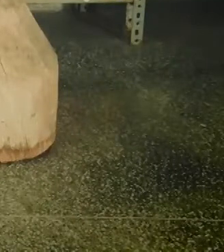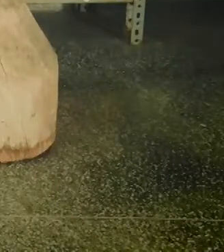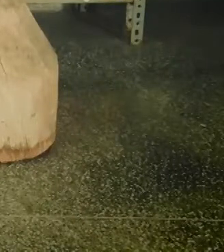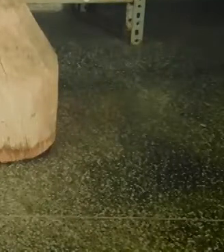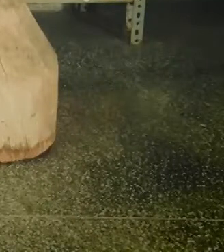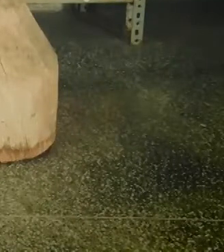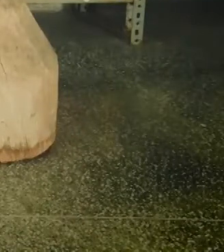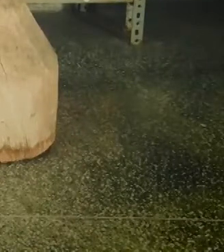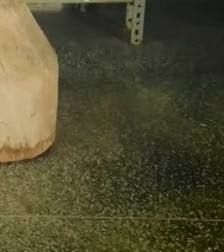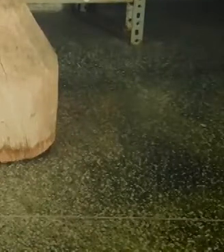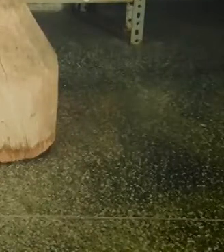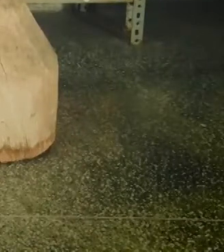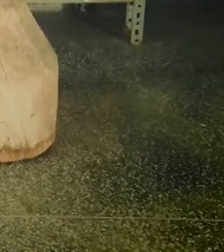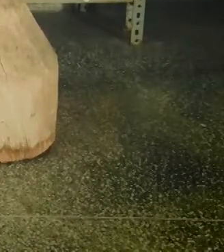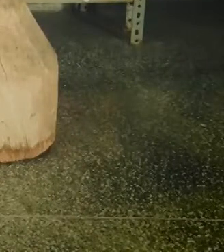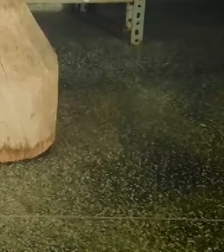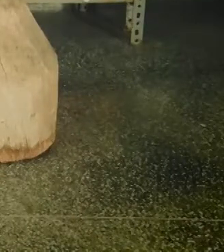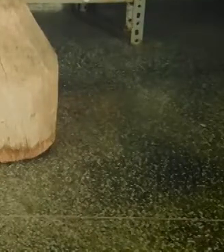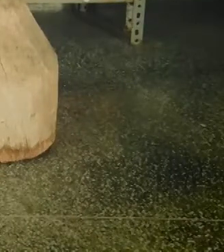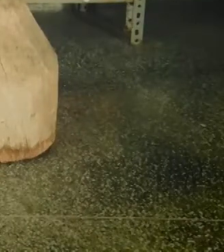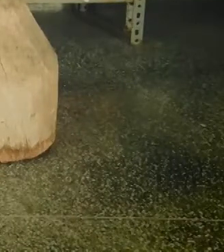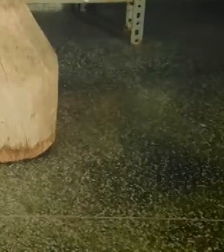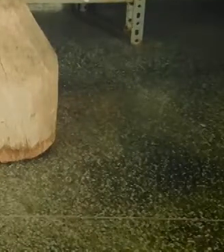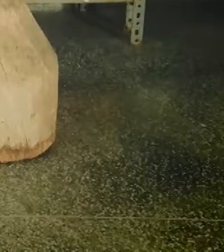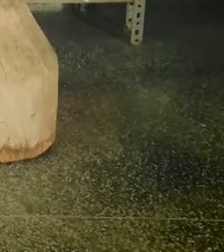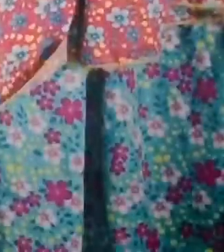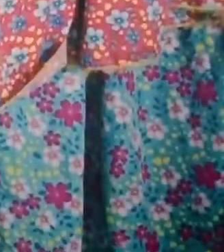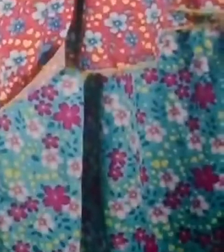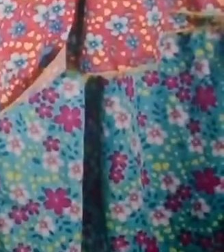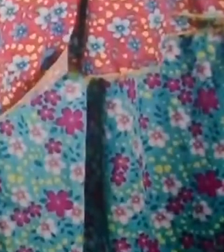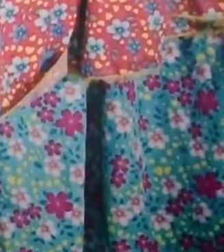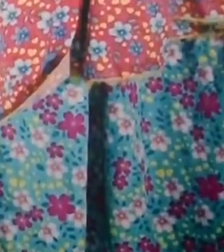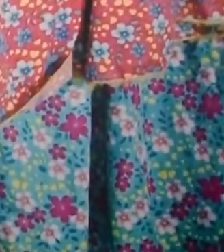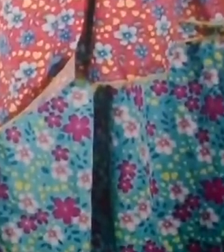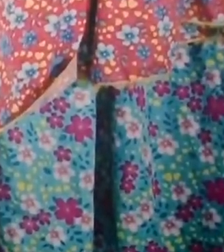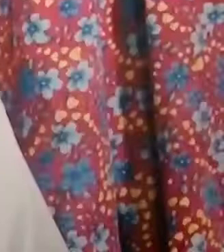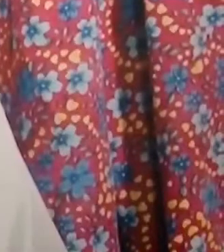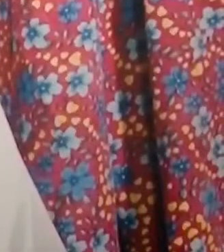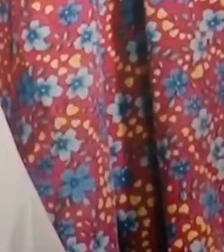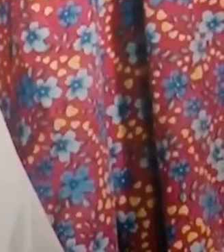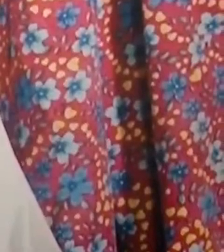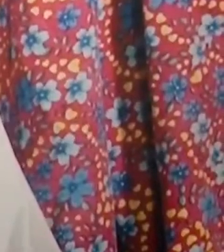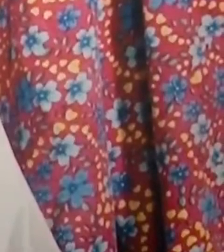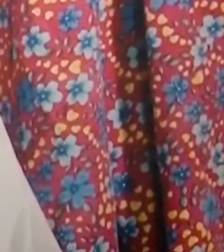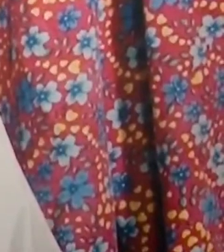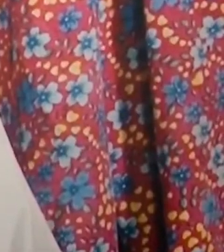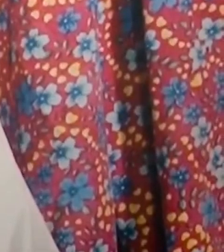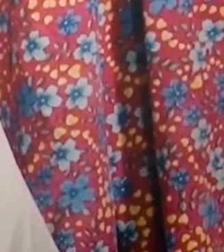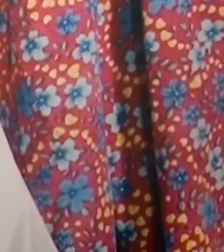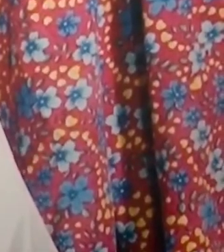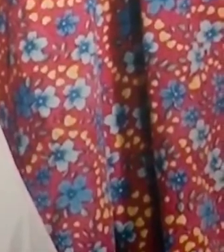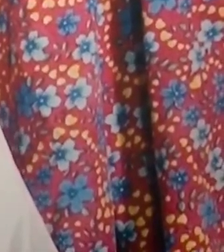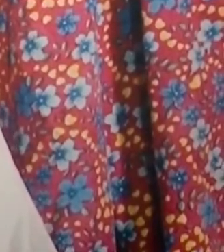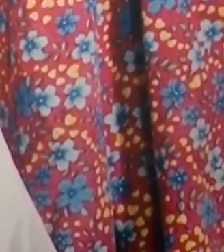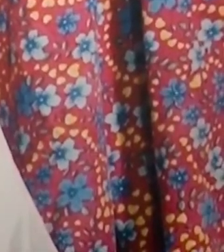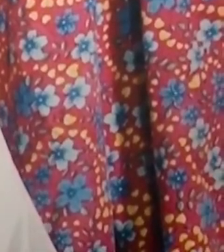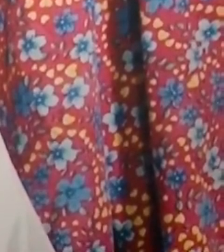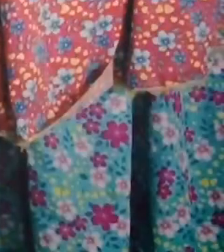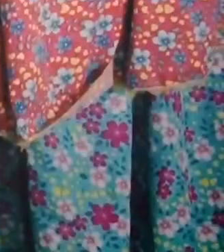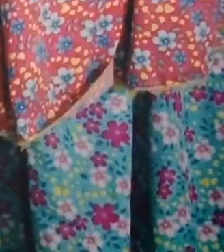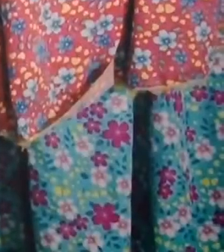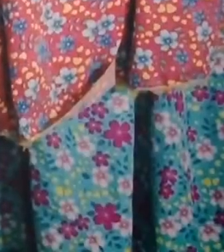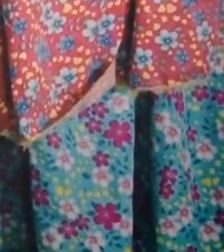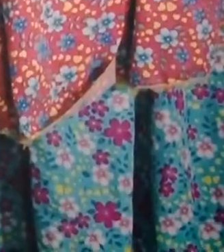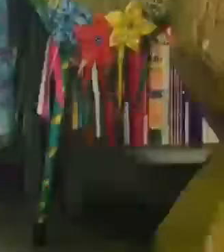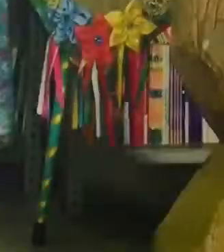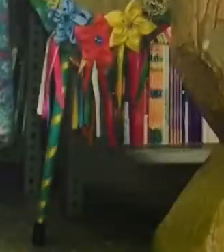idade de 12 anos, tocar esse instrumento. Eu sempre gostei, né? Isso é uma tradição do começo do